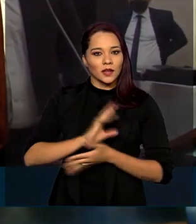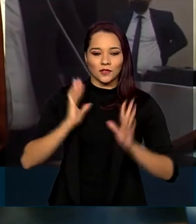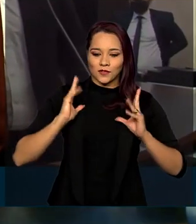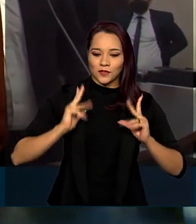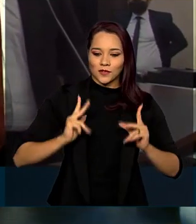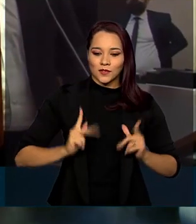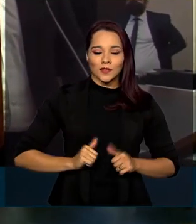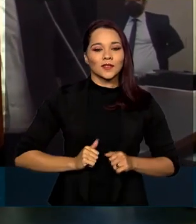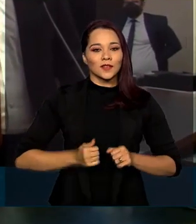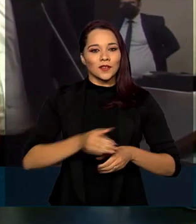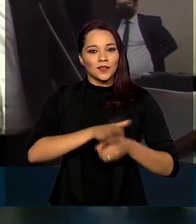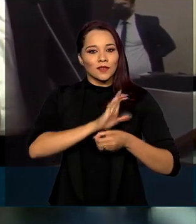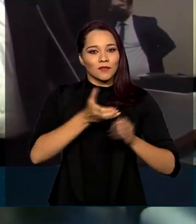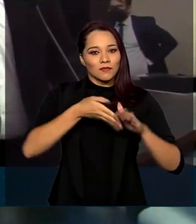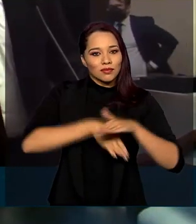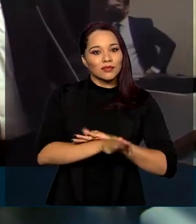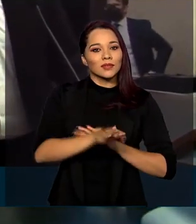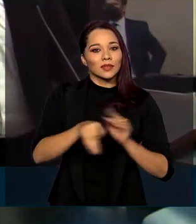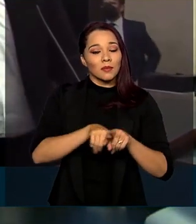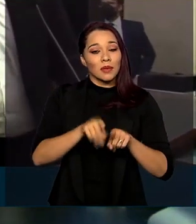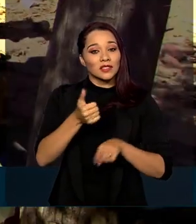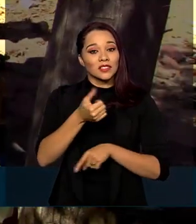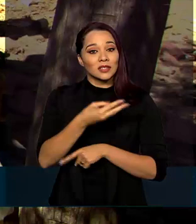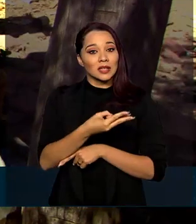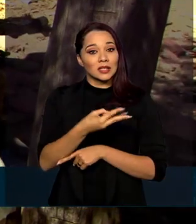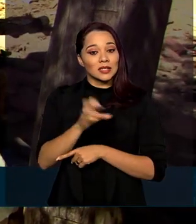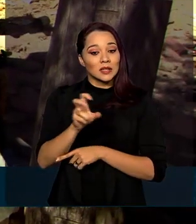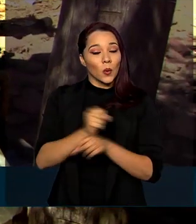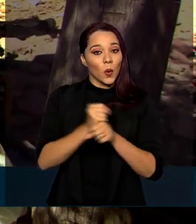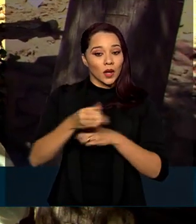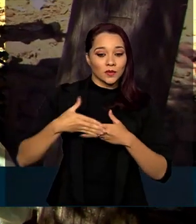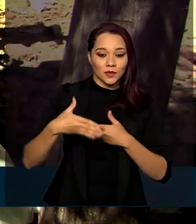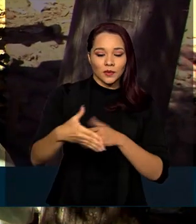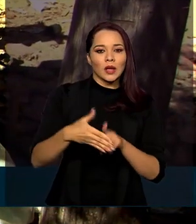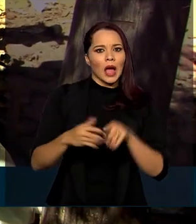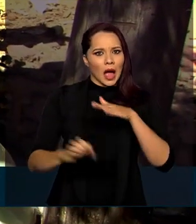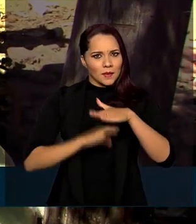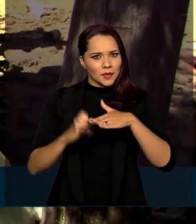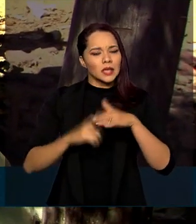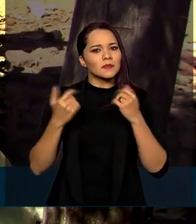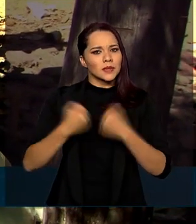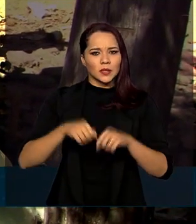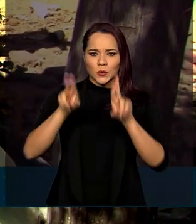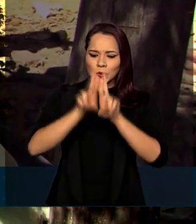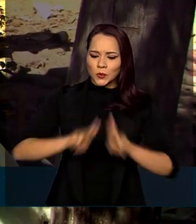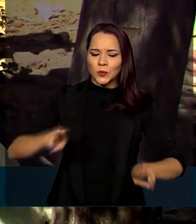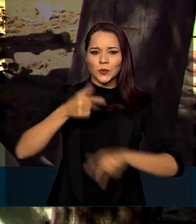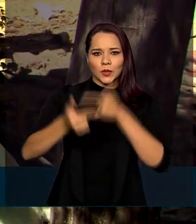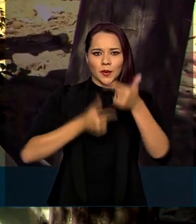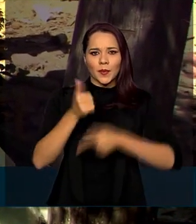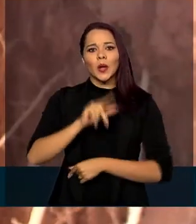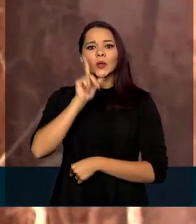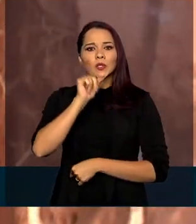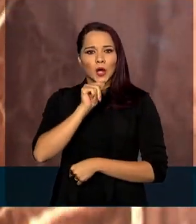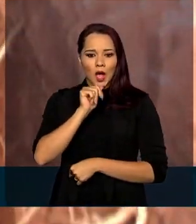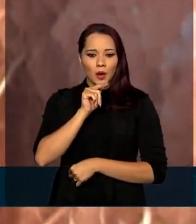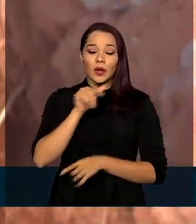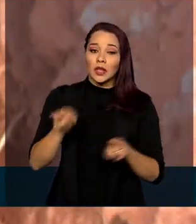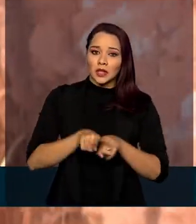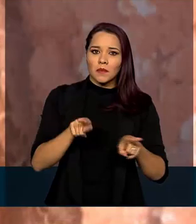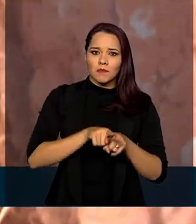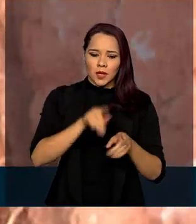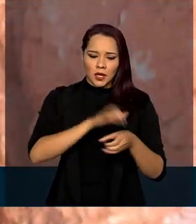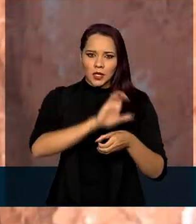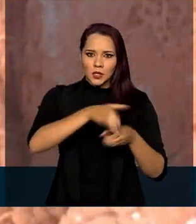básico ao longo de 35 anos. A empresa terá que universalizar os serviços de água e levar